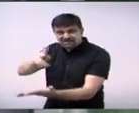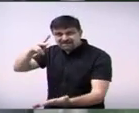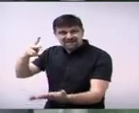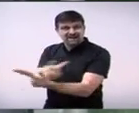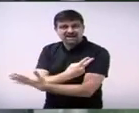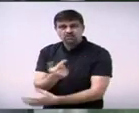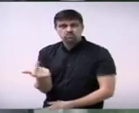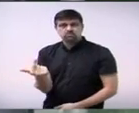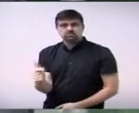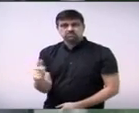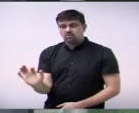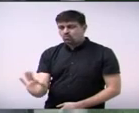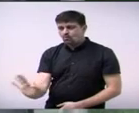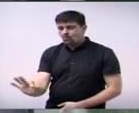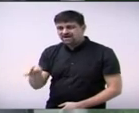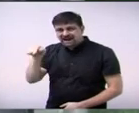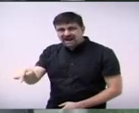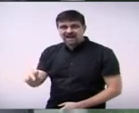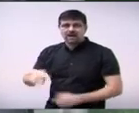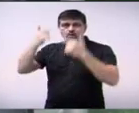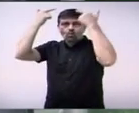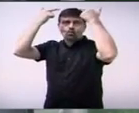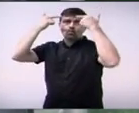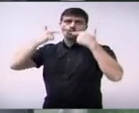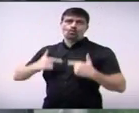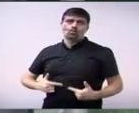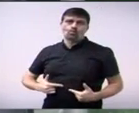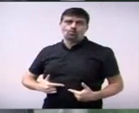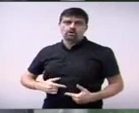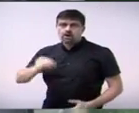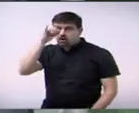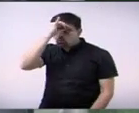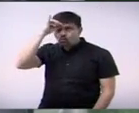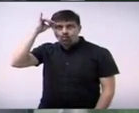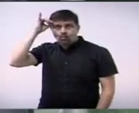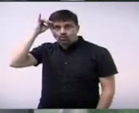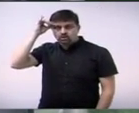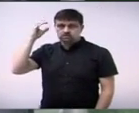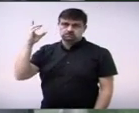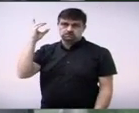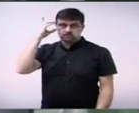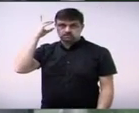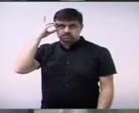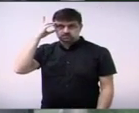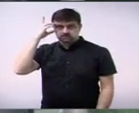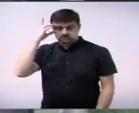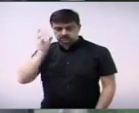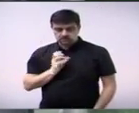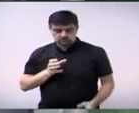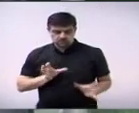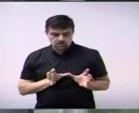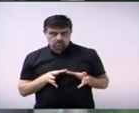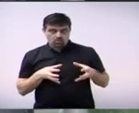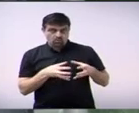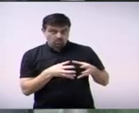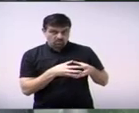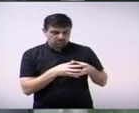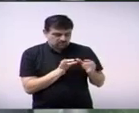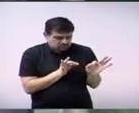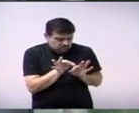nos atos da presidenta e que a tentativa de se impor um impeachment